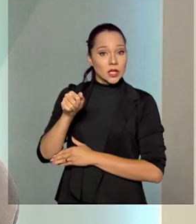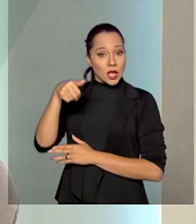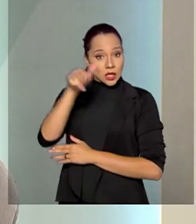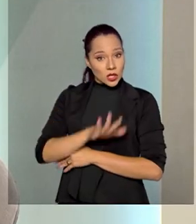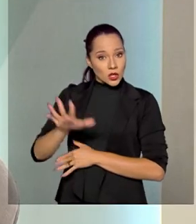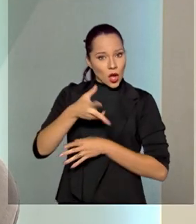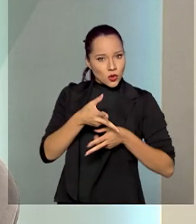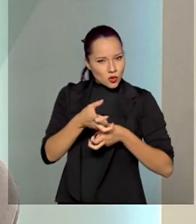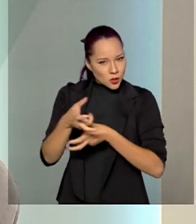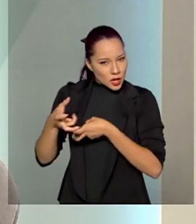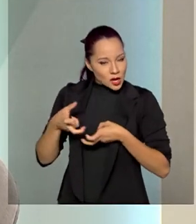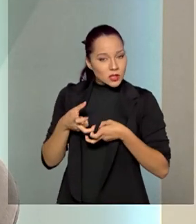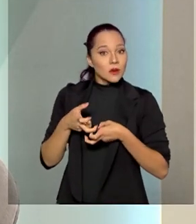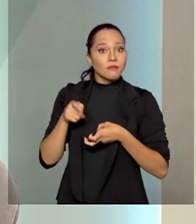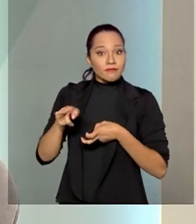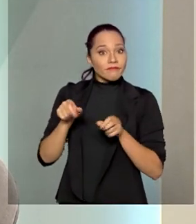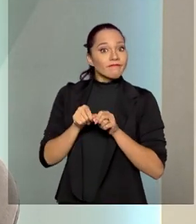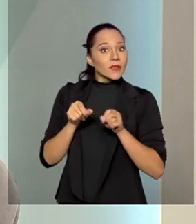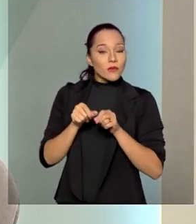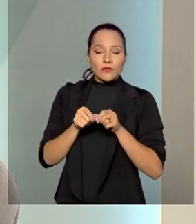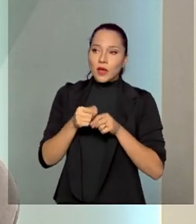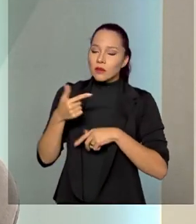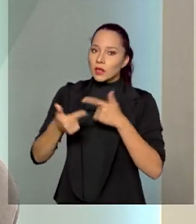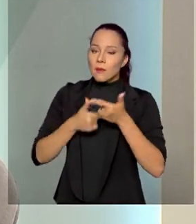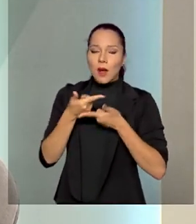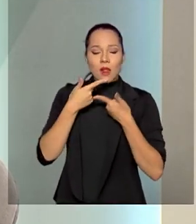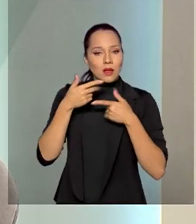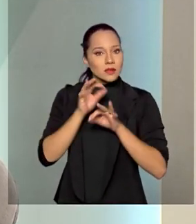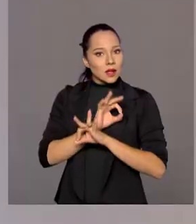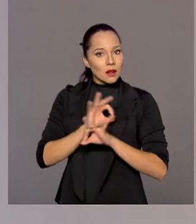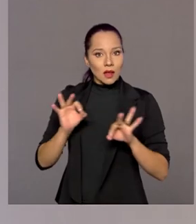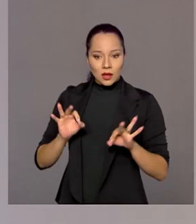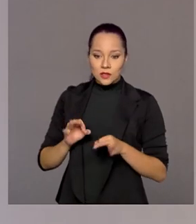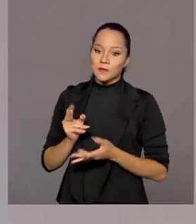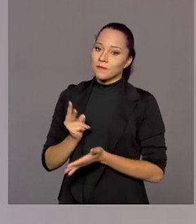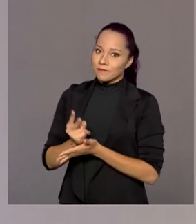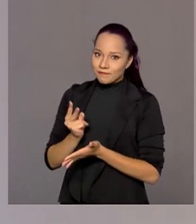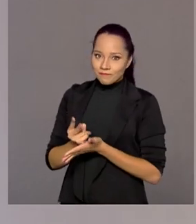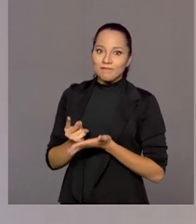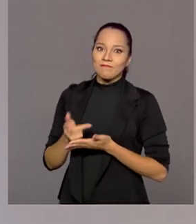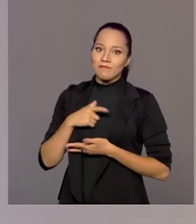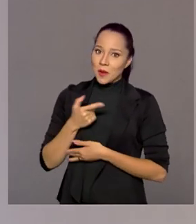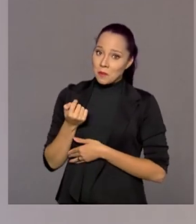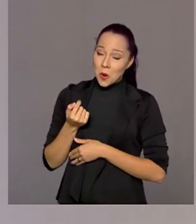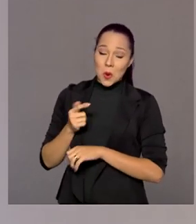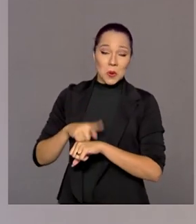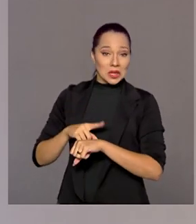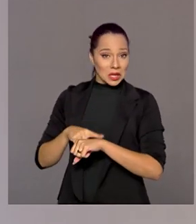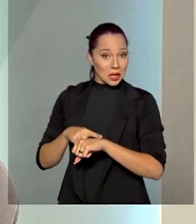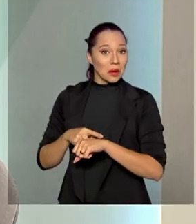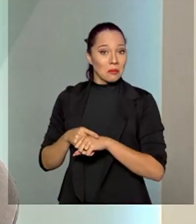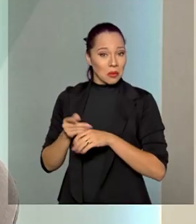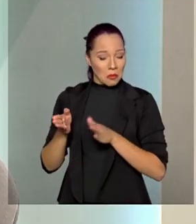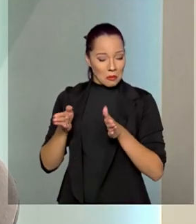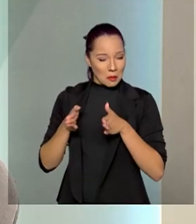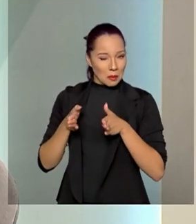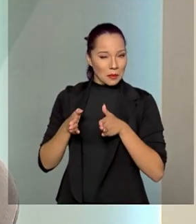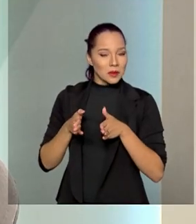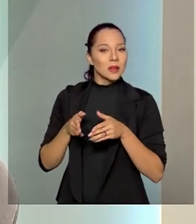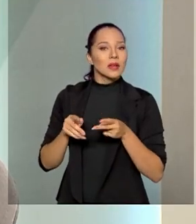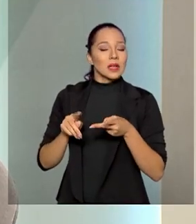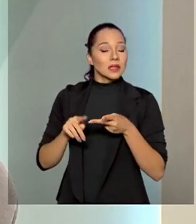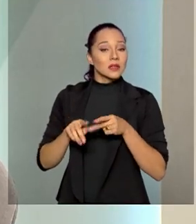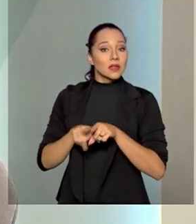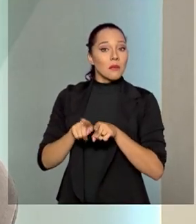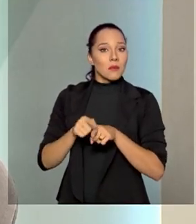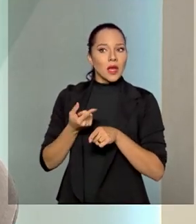agência essa que tem executado um trabalho excelente, apesar de ter pouco tempo e ainda ter poucos